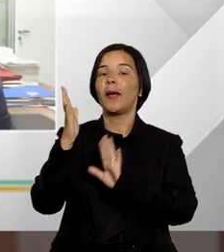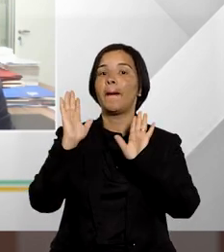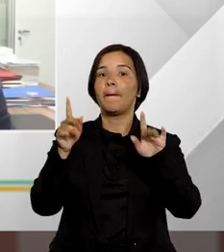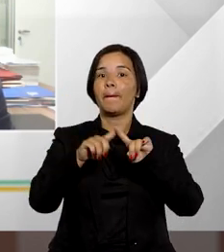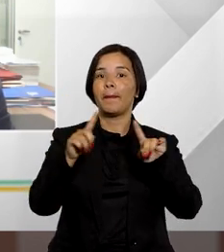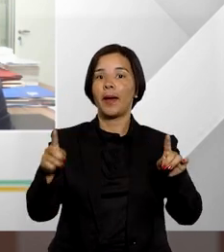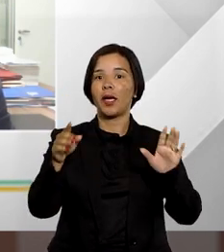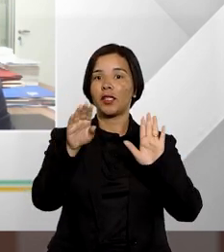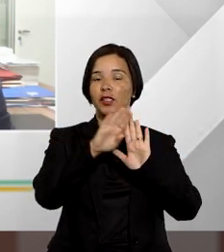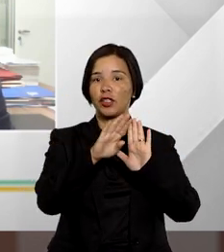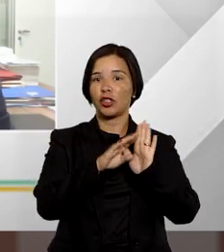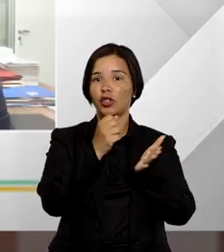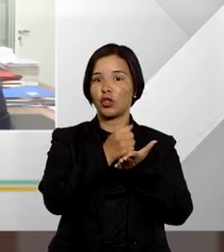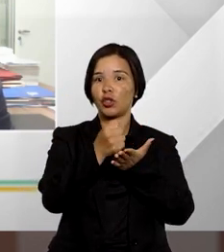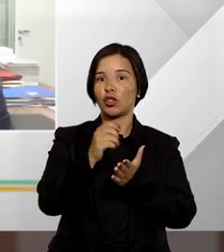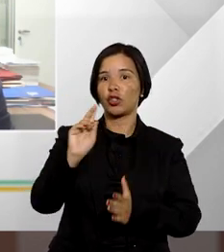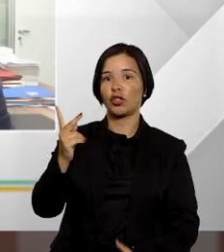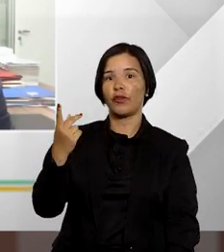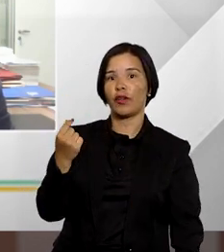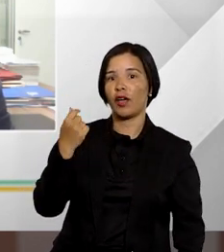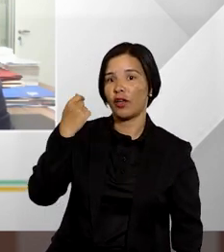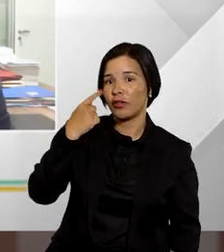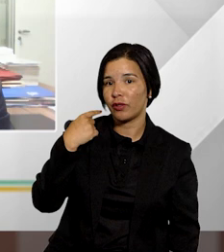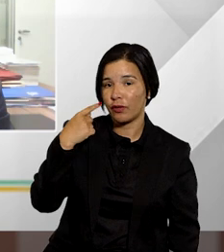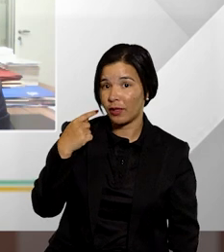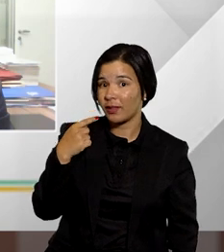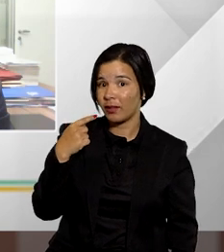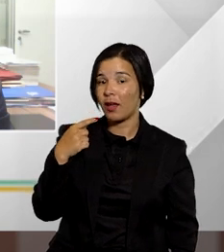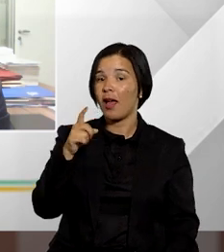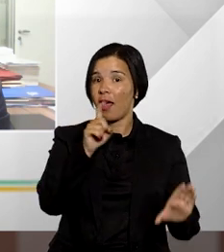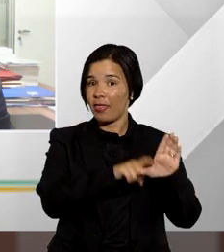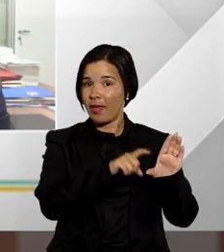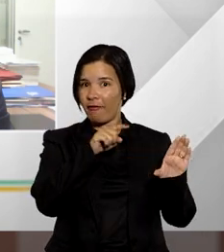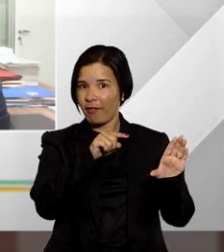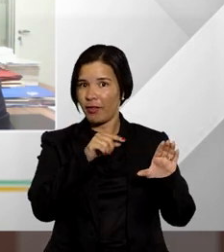for homologada os honorários advocatícios eles são devidos